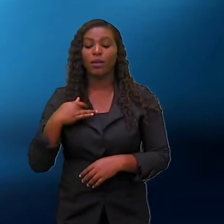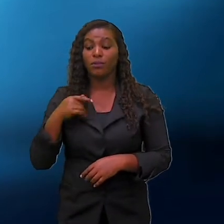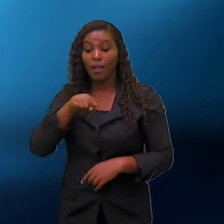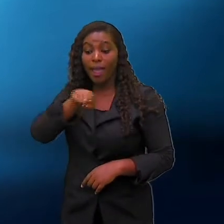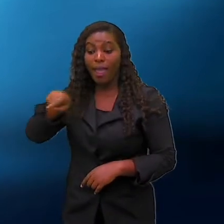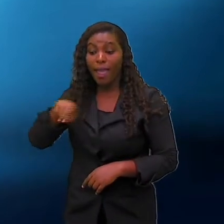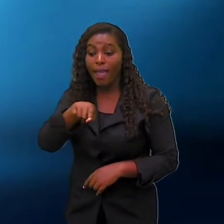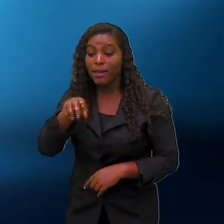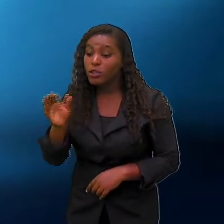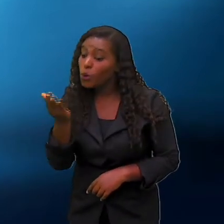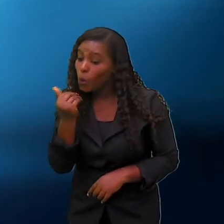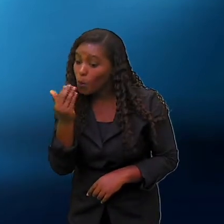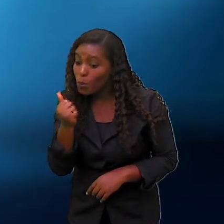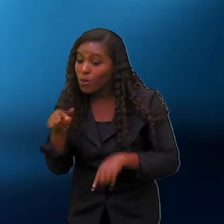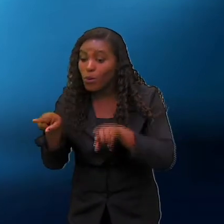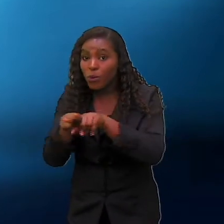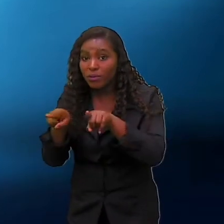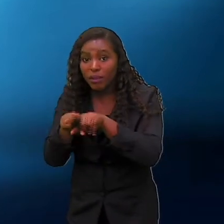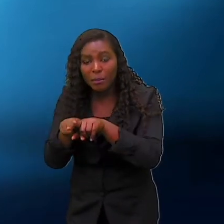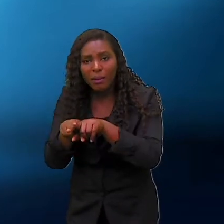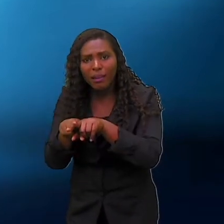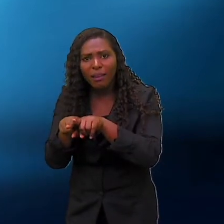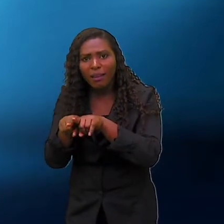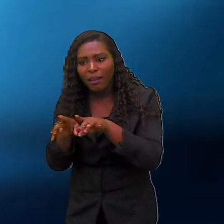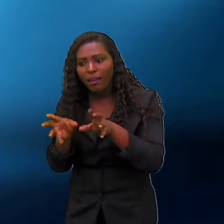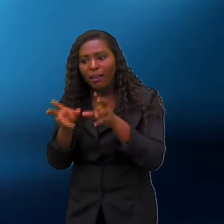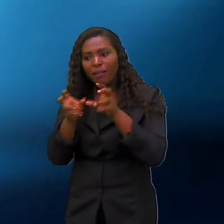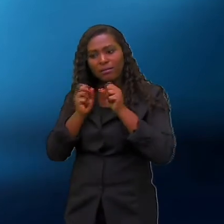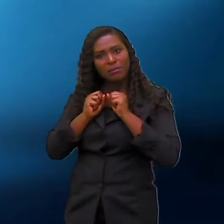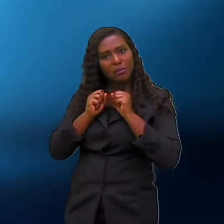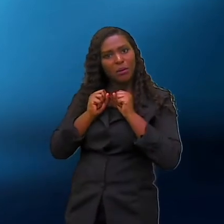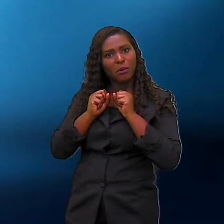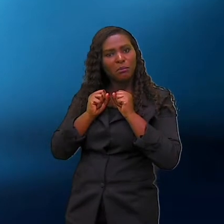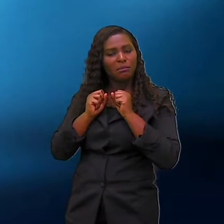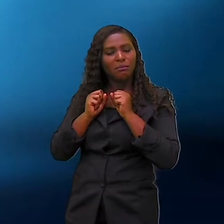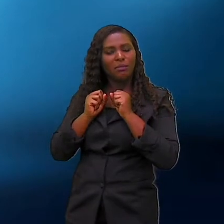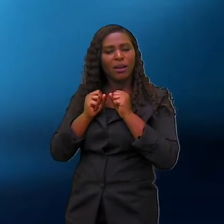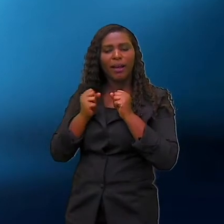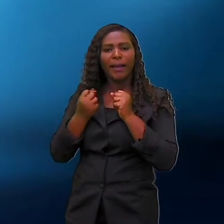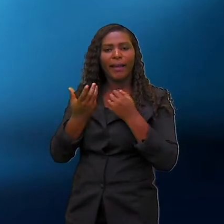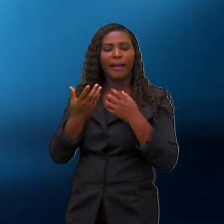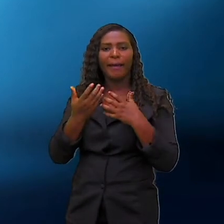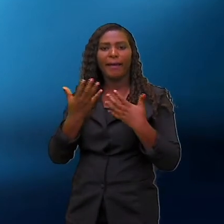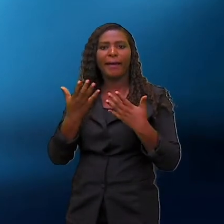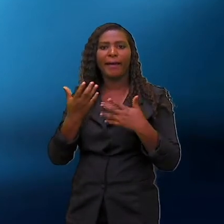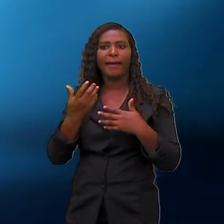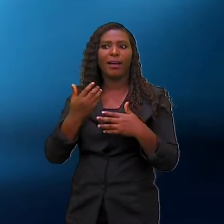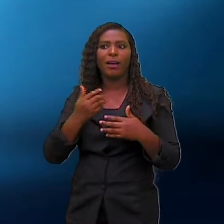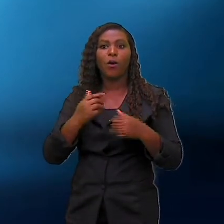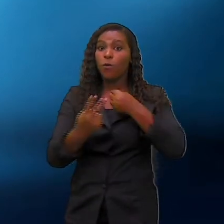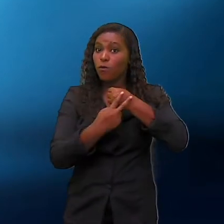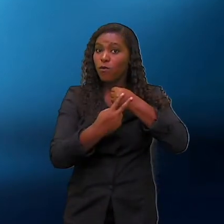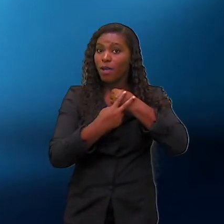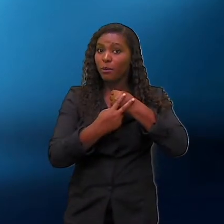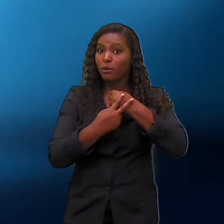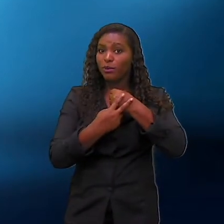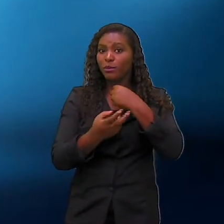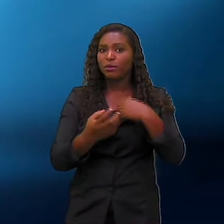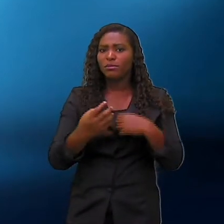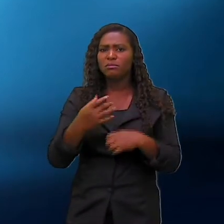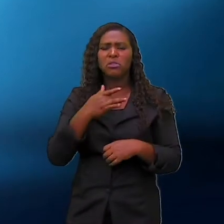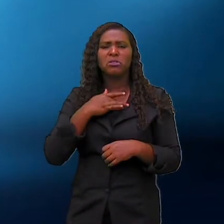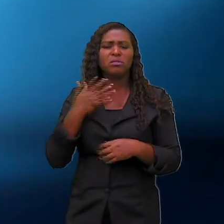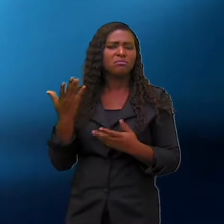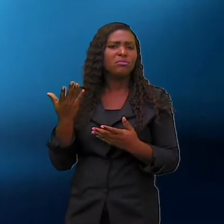aí a bonificação, não é mesmo? De se alimentarem de maneira saudável. Eles fizeram e